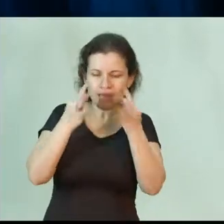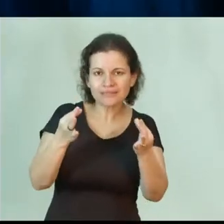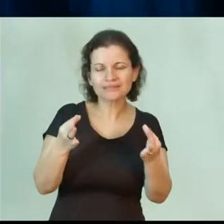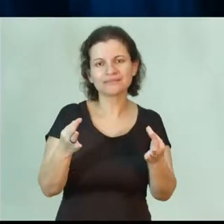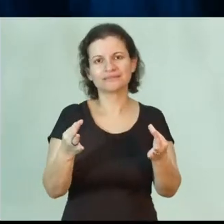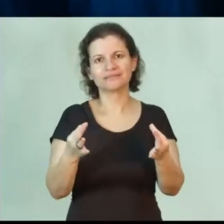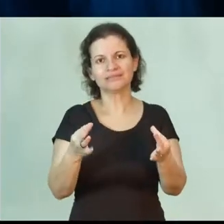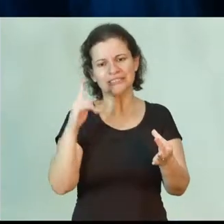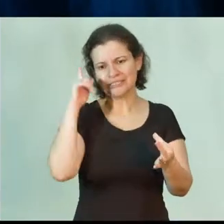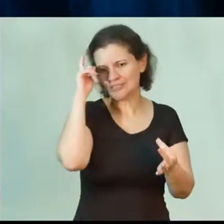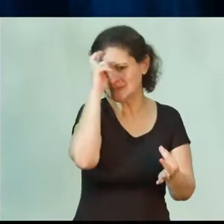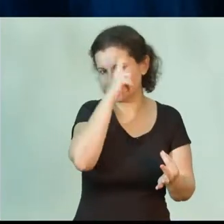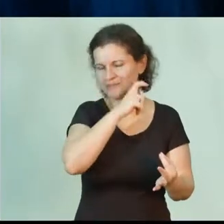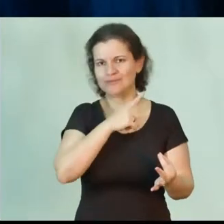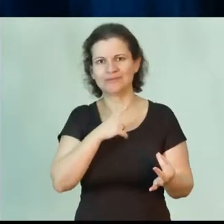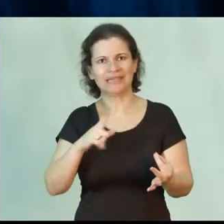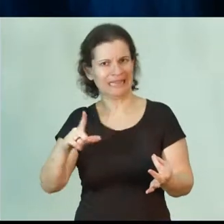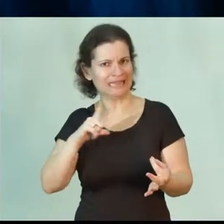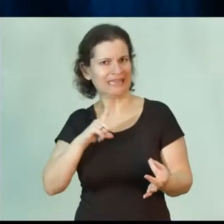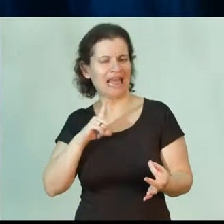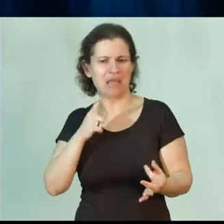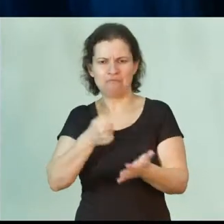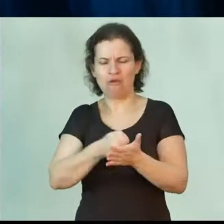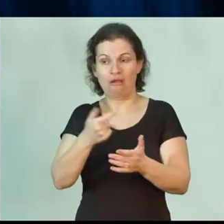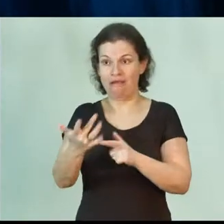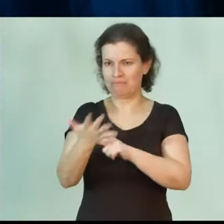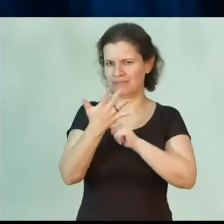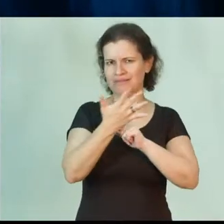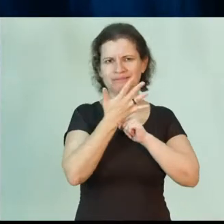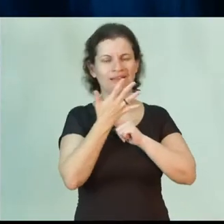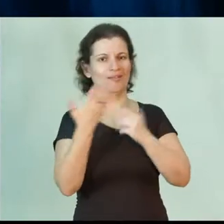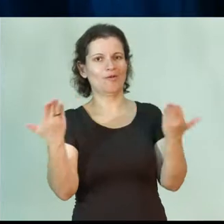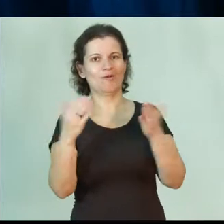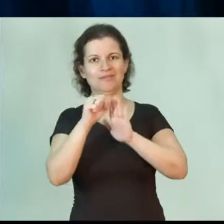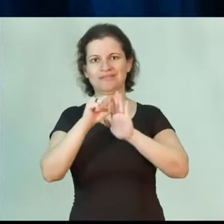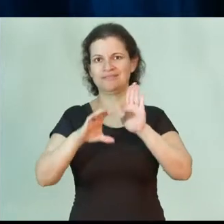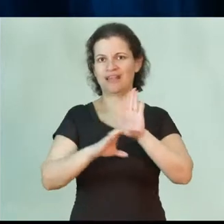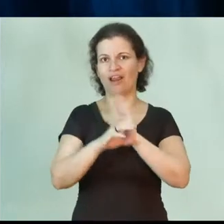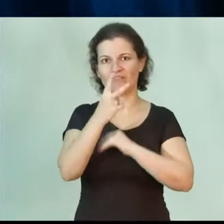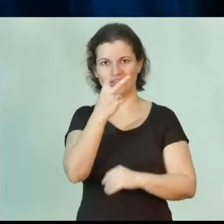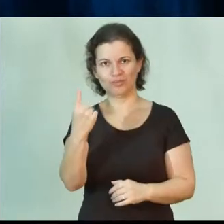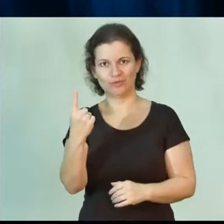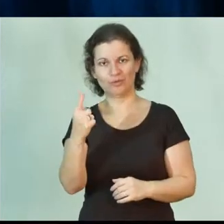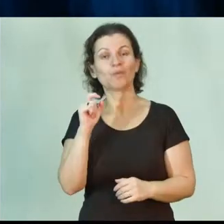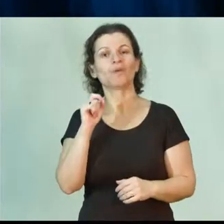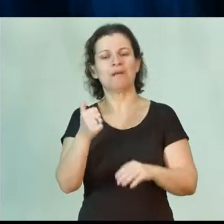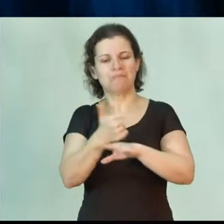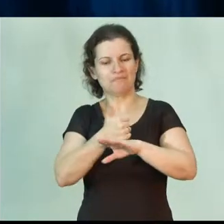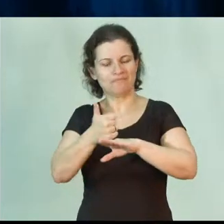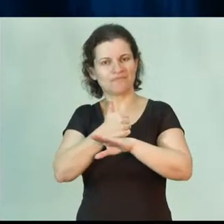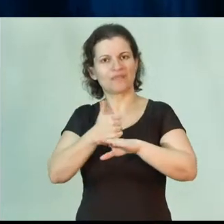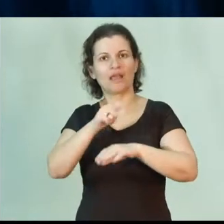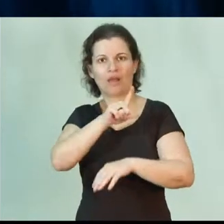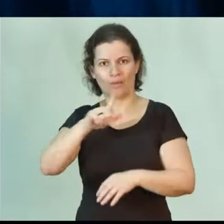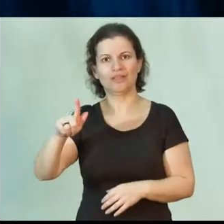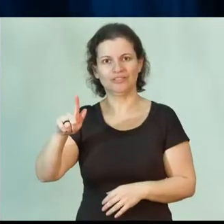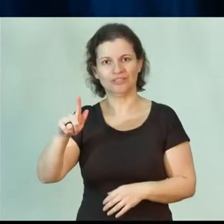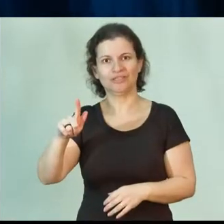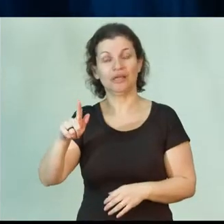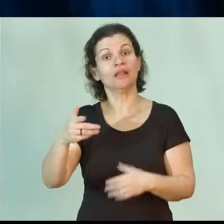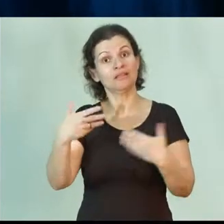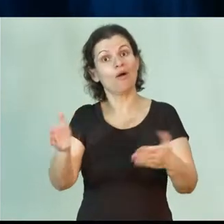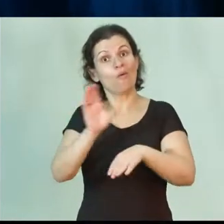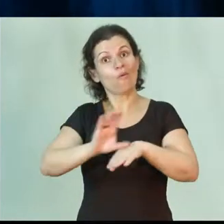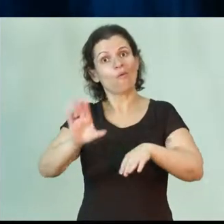dificuldades que se impõem, que são apresentadas no século XXI ao profissional da linguagem, o